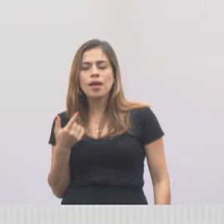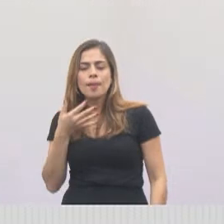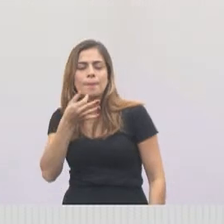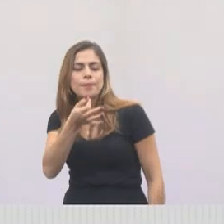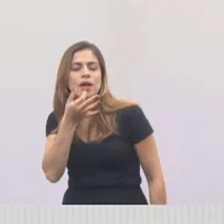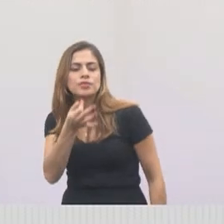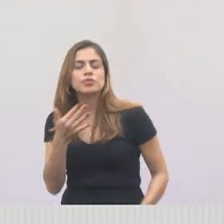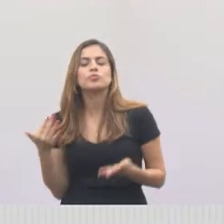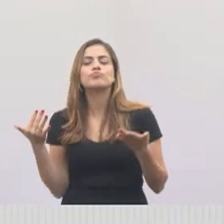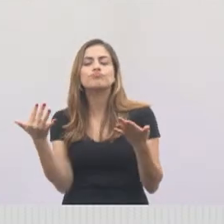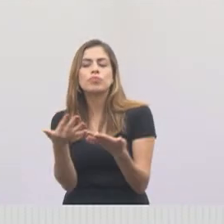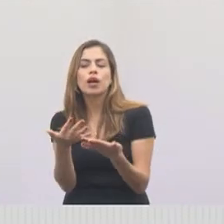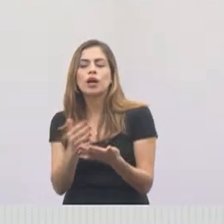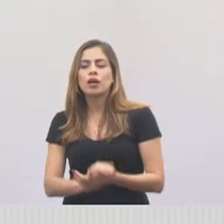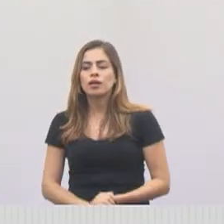sugestões.